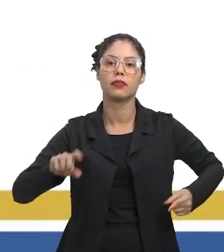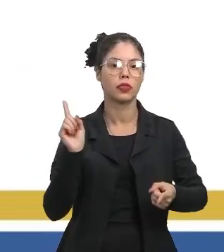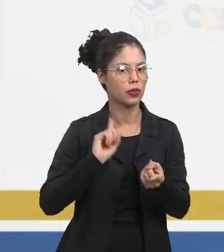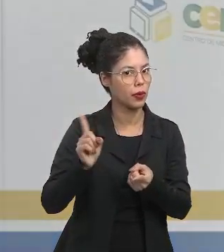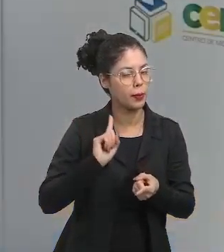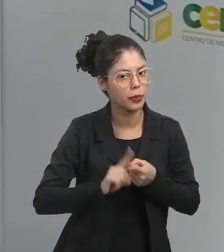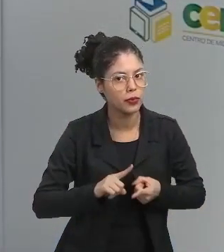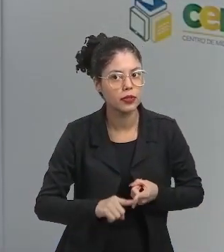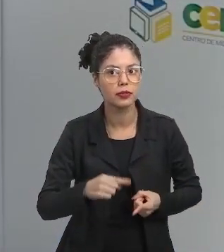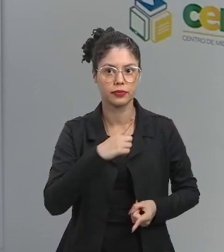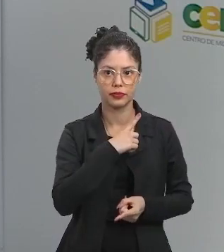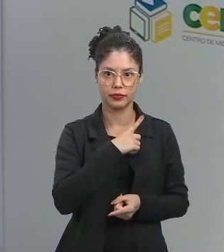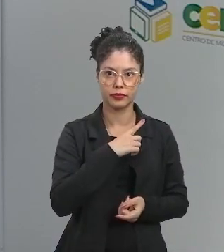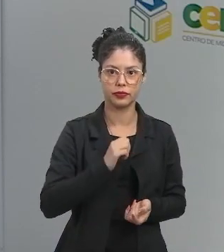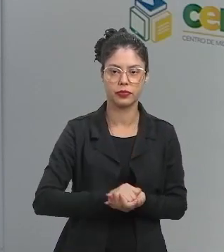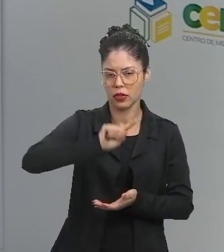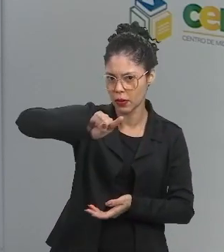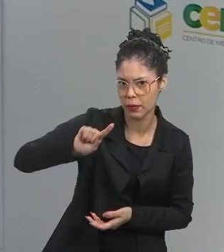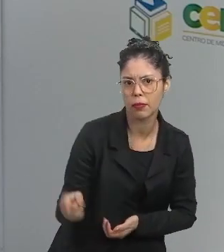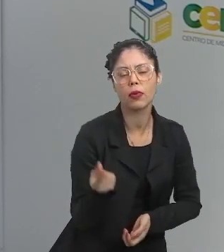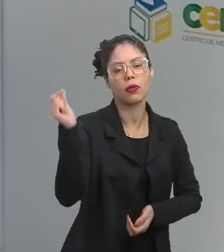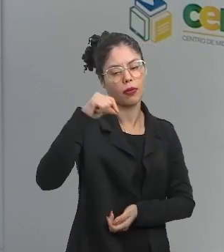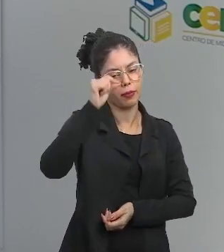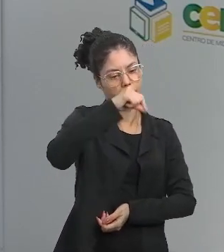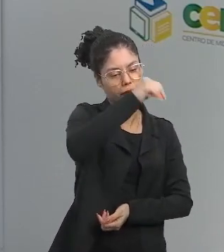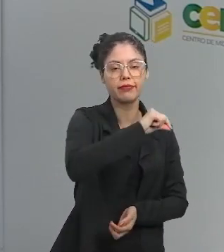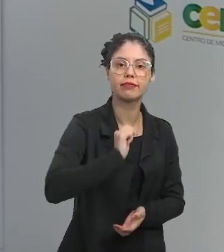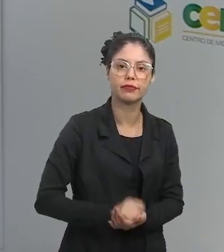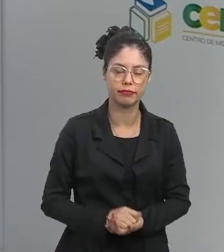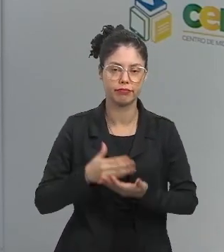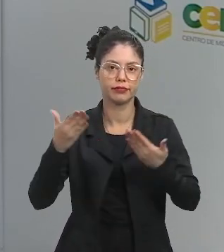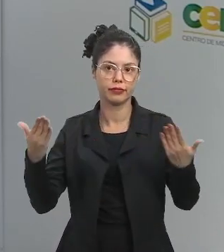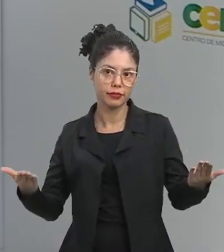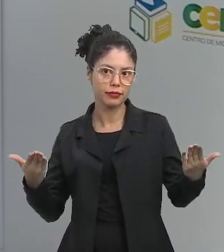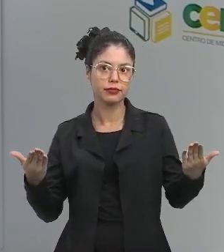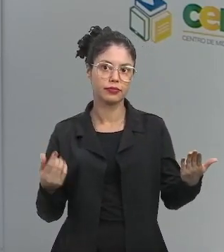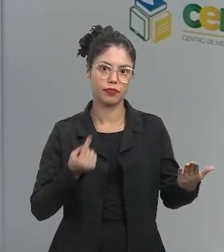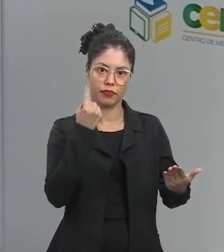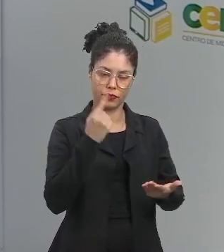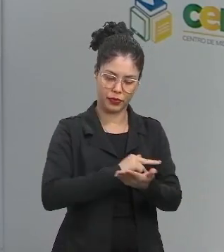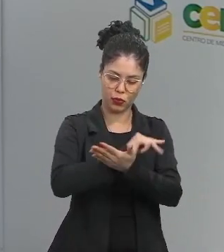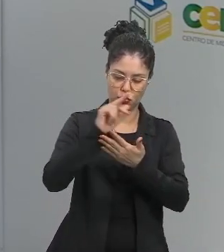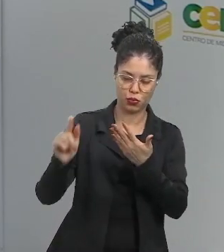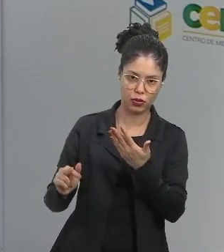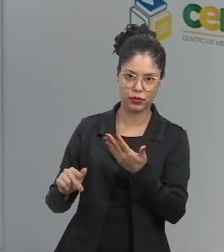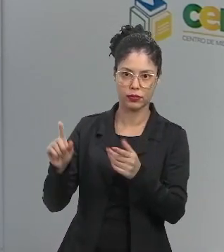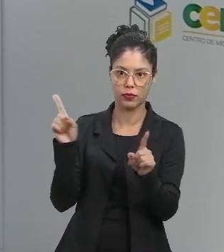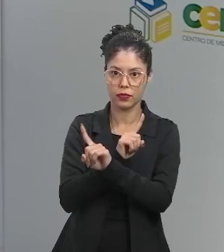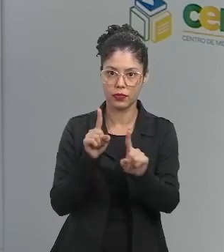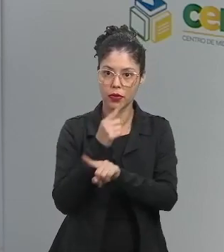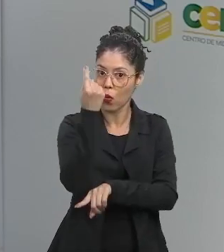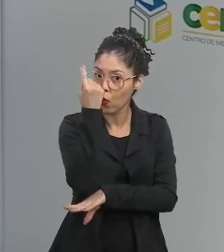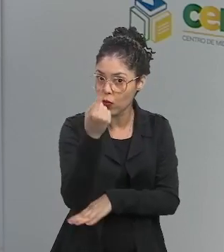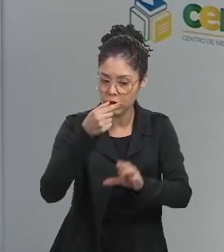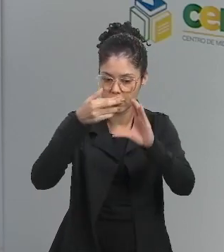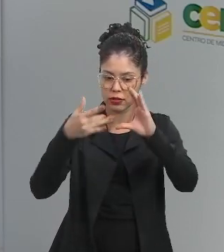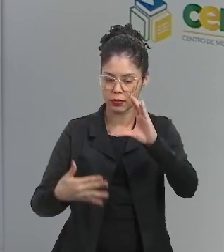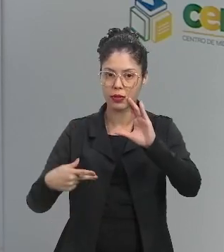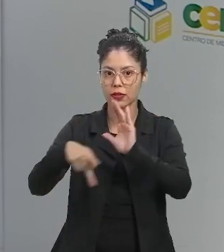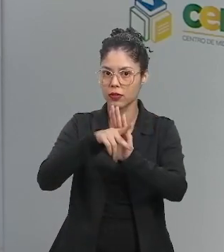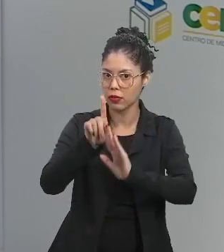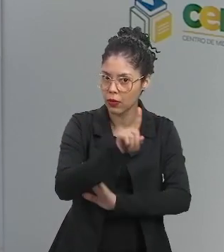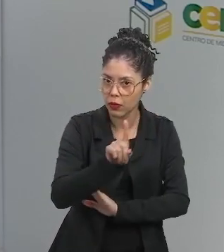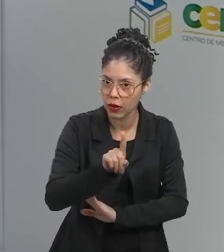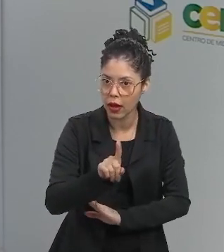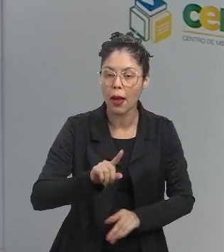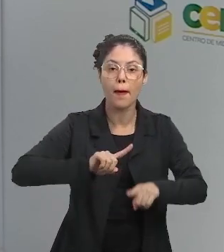porque eu tenho mil abelhas que há uma biodiversidade. Não só é uma espécie de abelha ali.